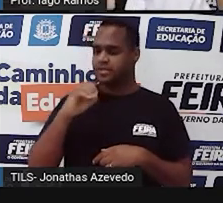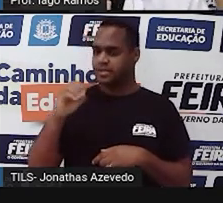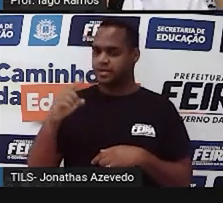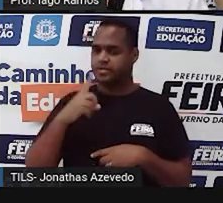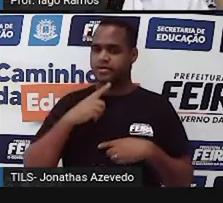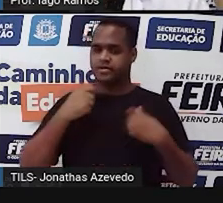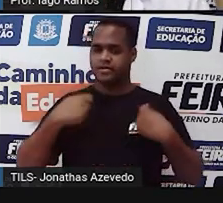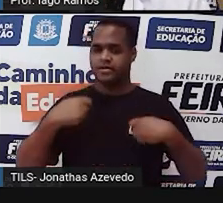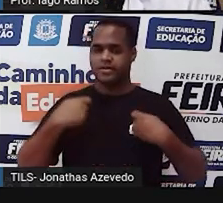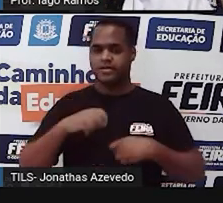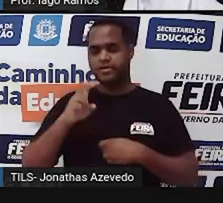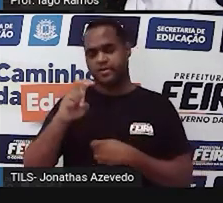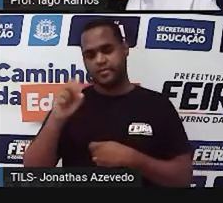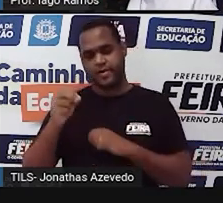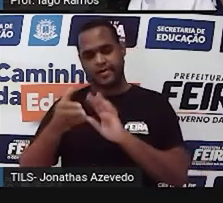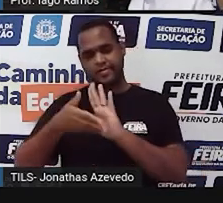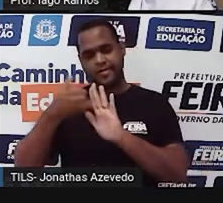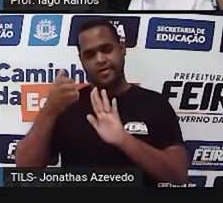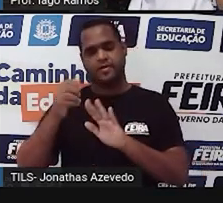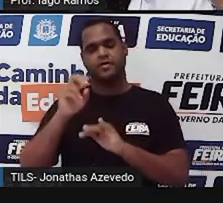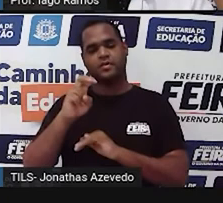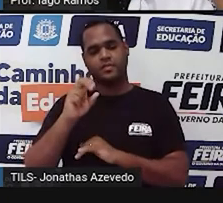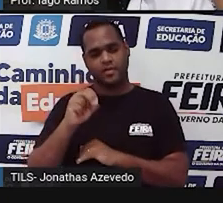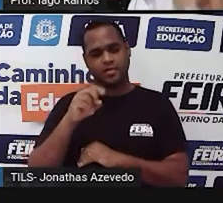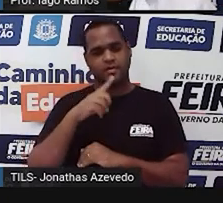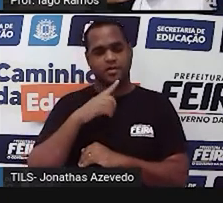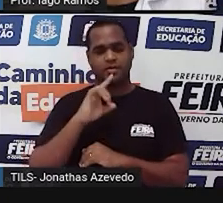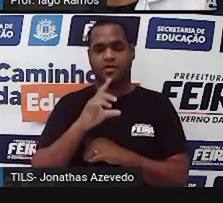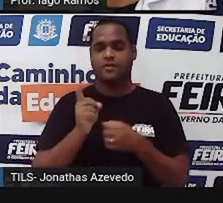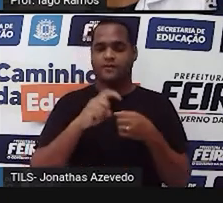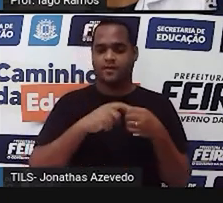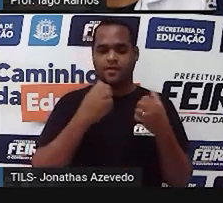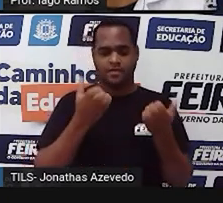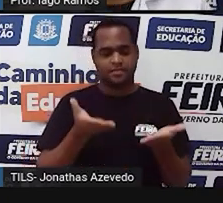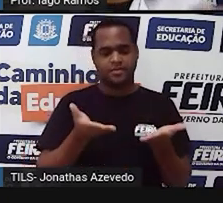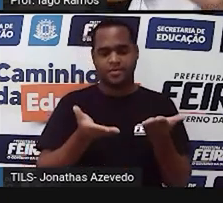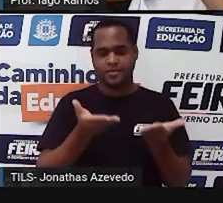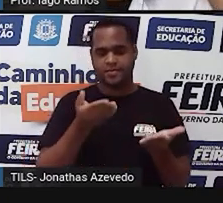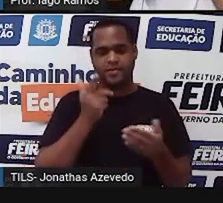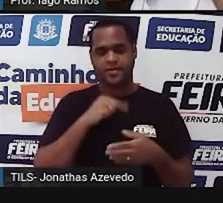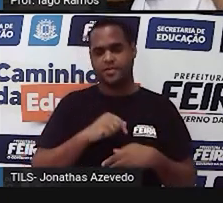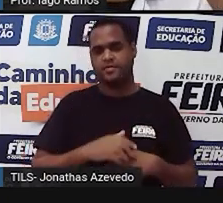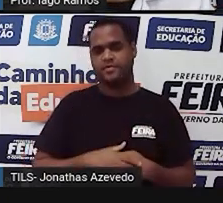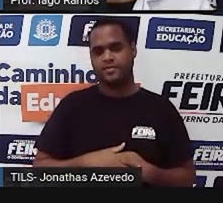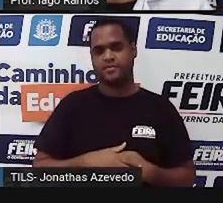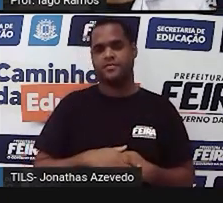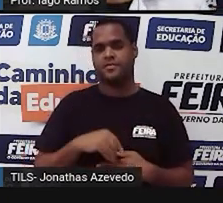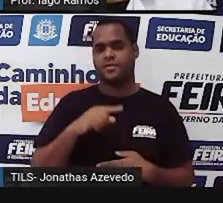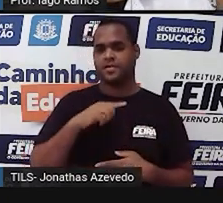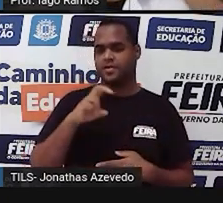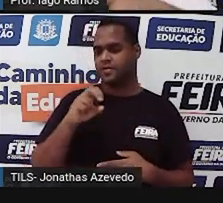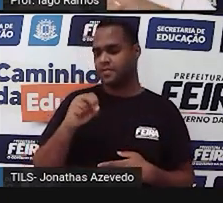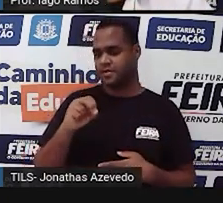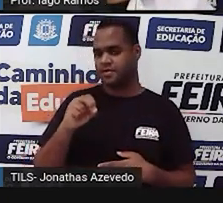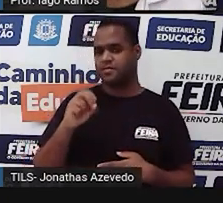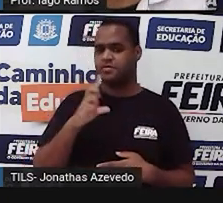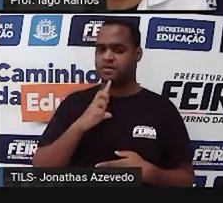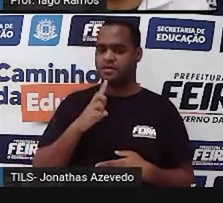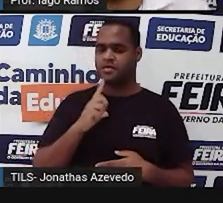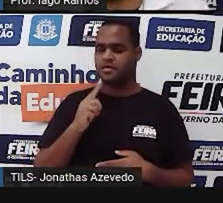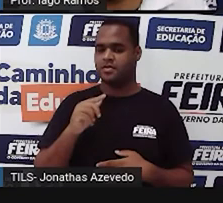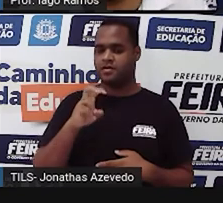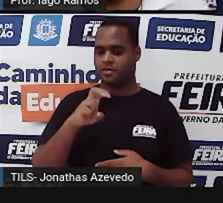ter que tirar 50 para ficar só 50 e voltar a equilibrar. Então, vou ter que tirar 50 gramas de um lado e